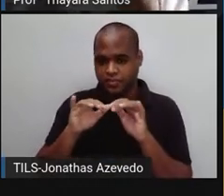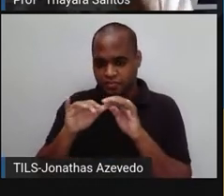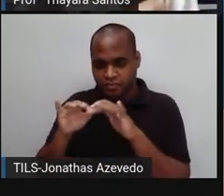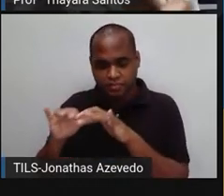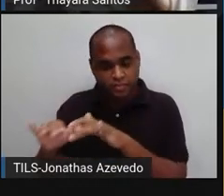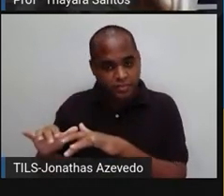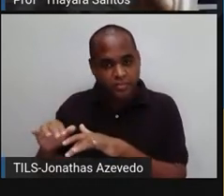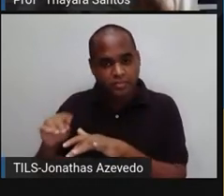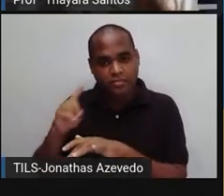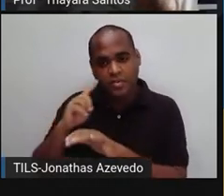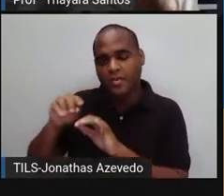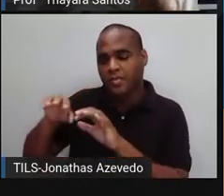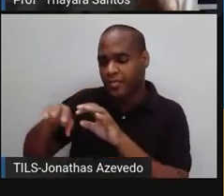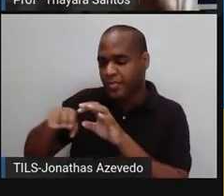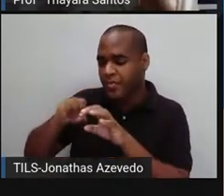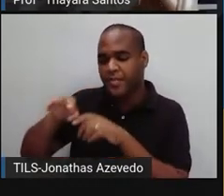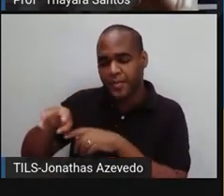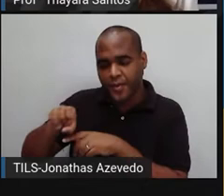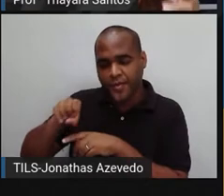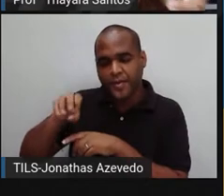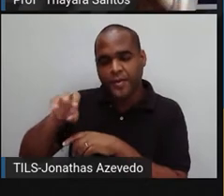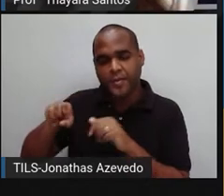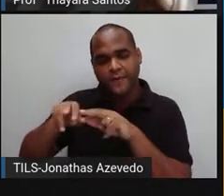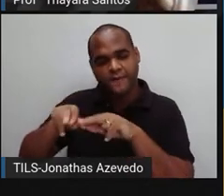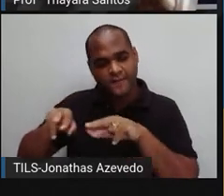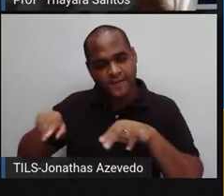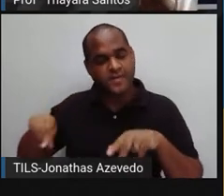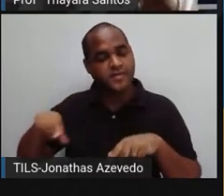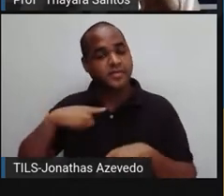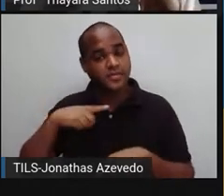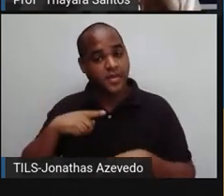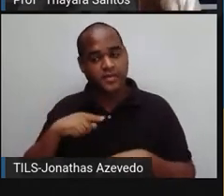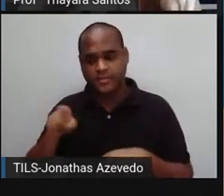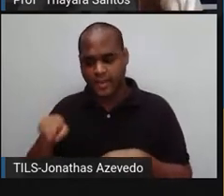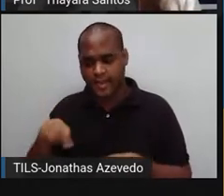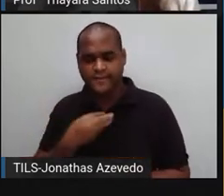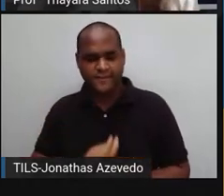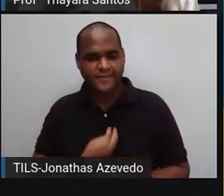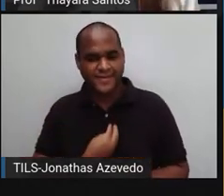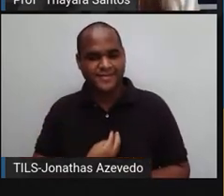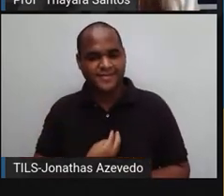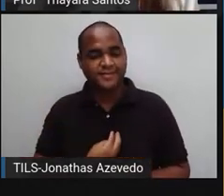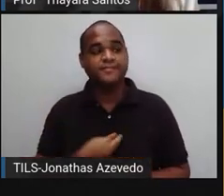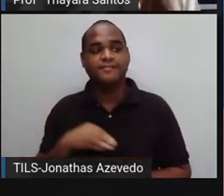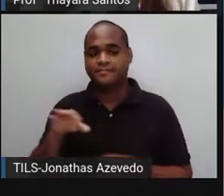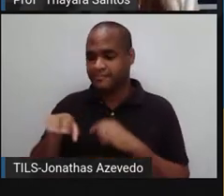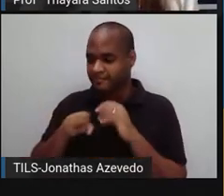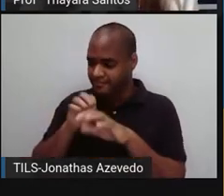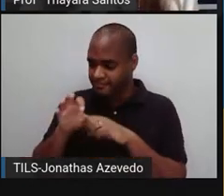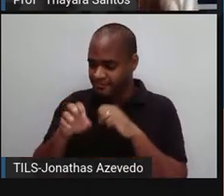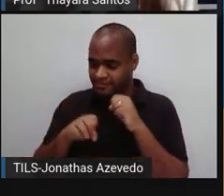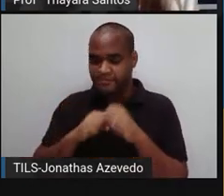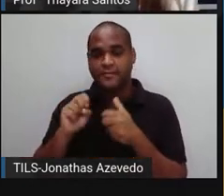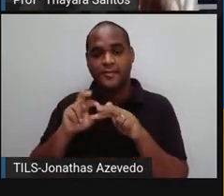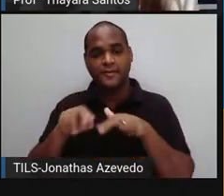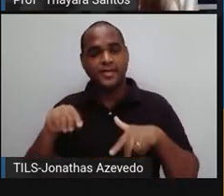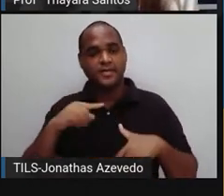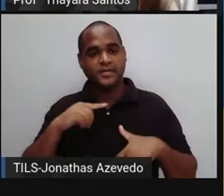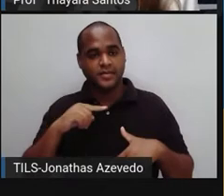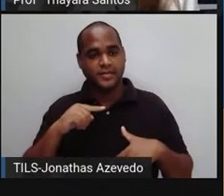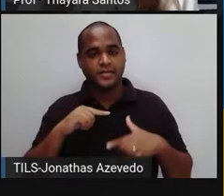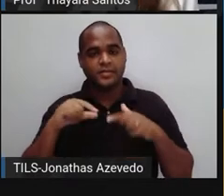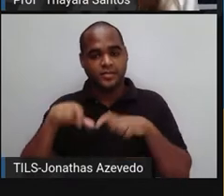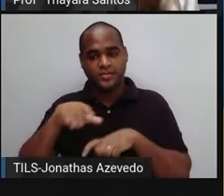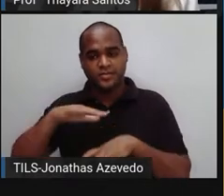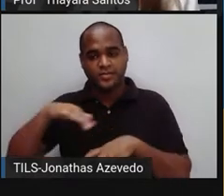corpo, vão retirar dele os nutrientes que existiam ali. Eles pegam esses nutrientes que estavam nesse organismo